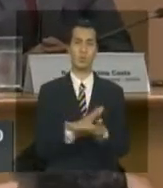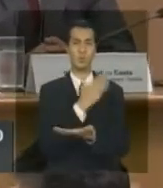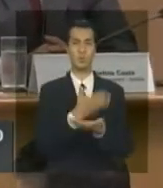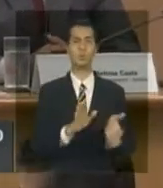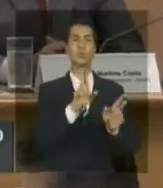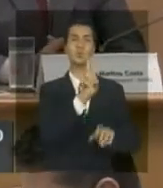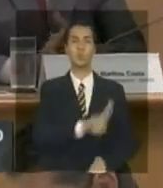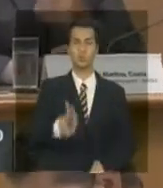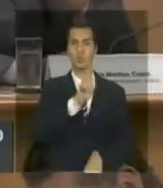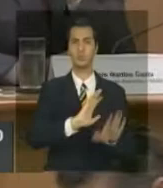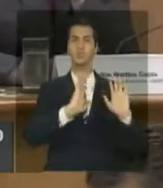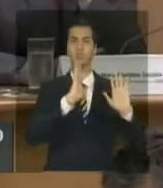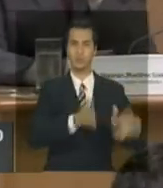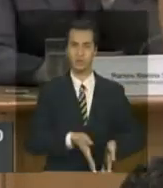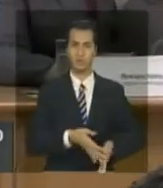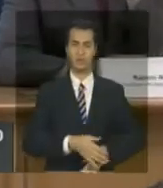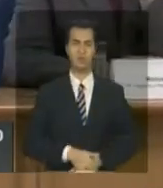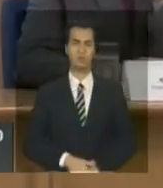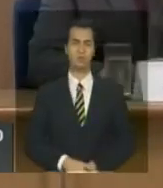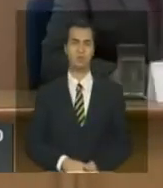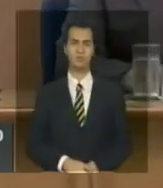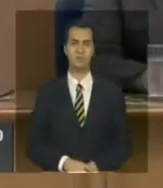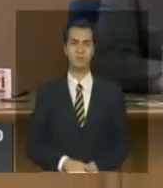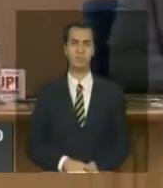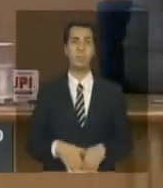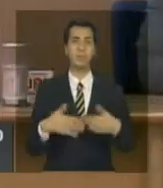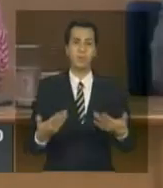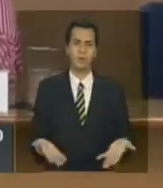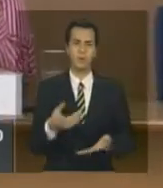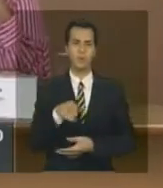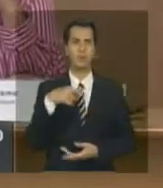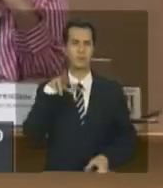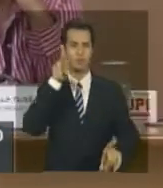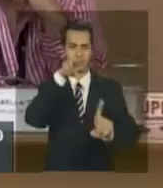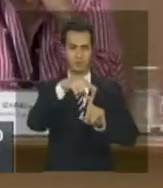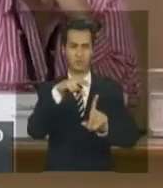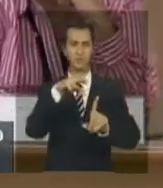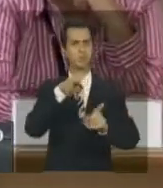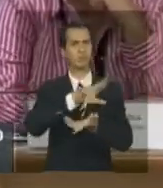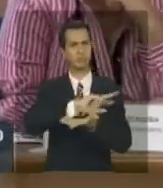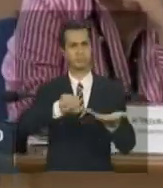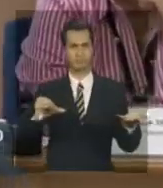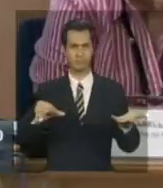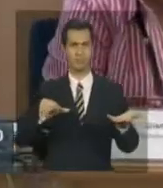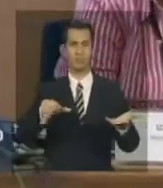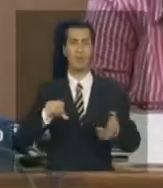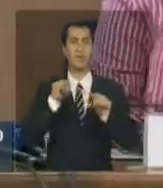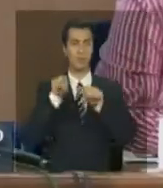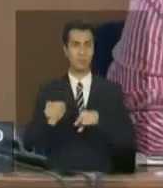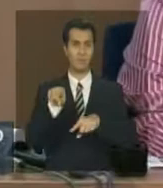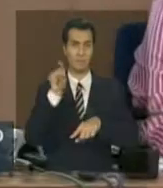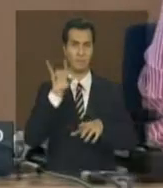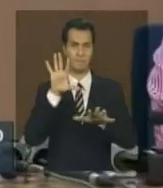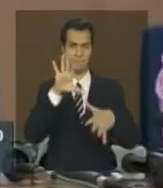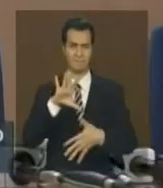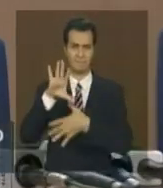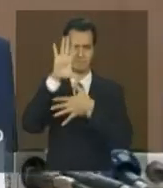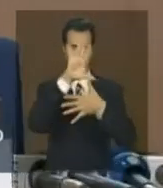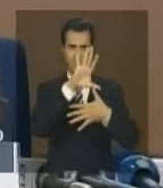terra após a conversão. Então, esse é o referencial em todos os casos. Esse mapa de referência